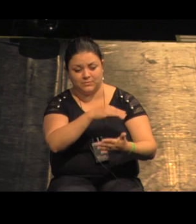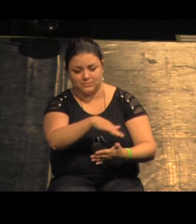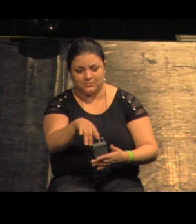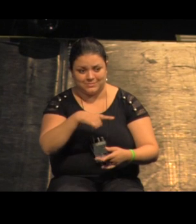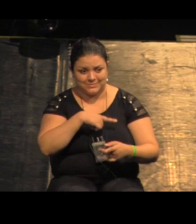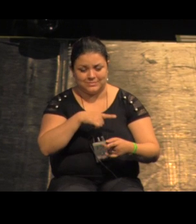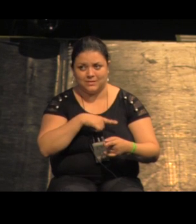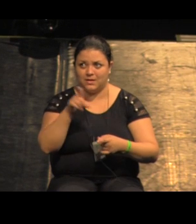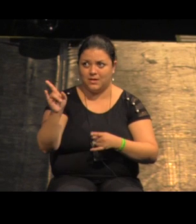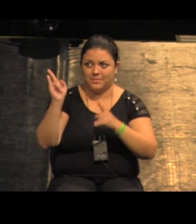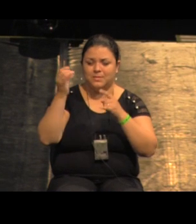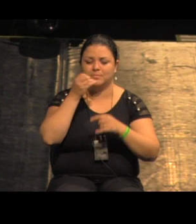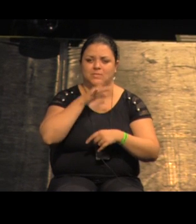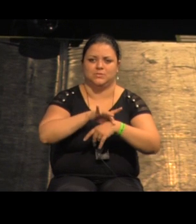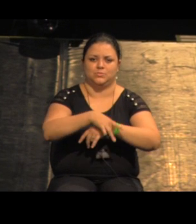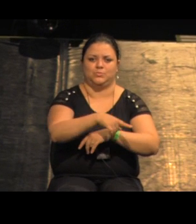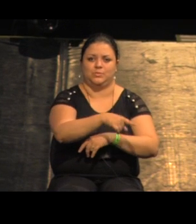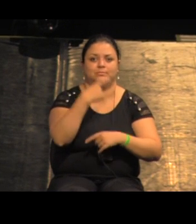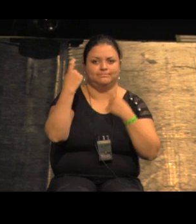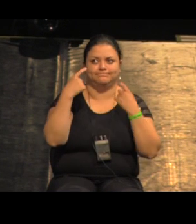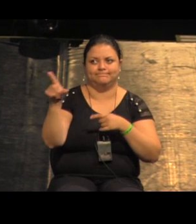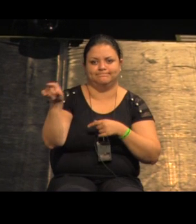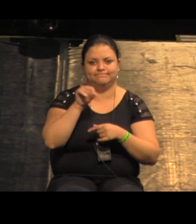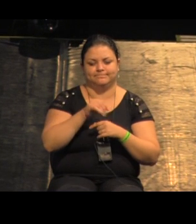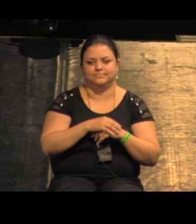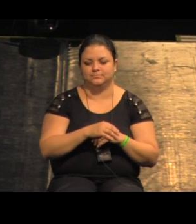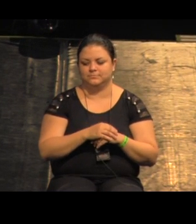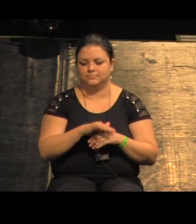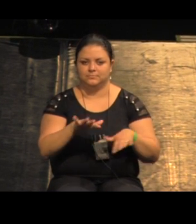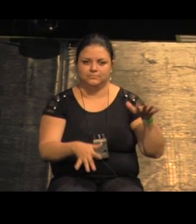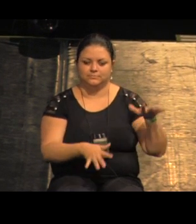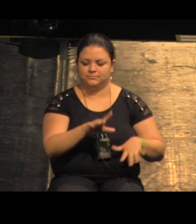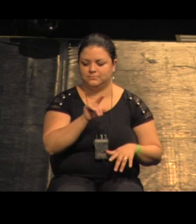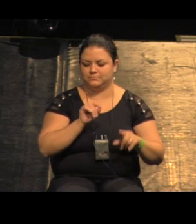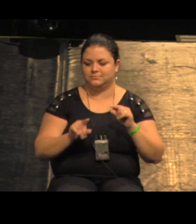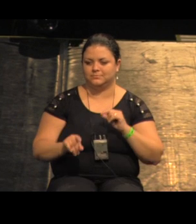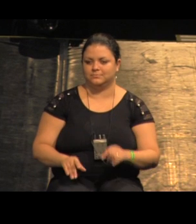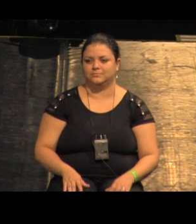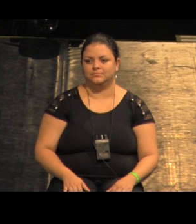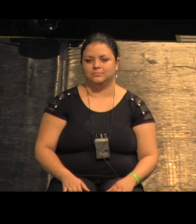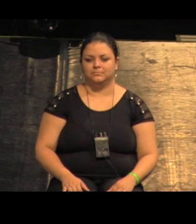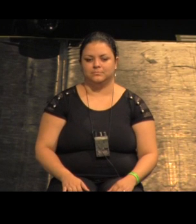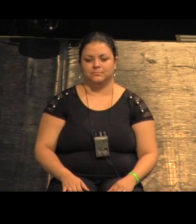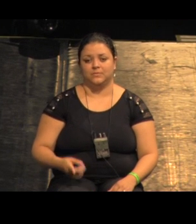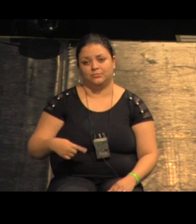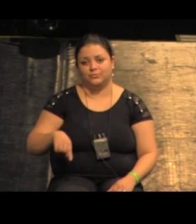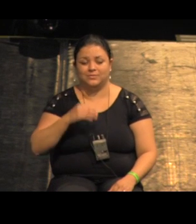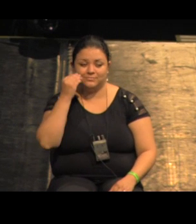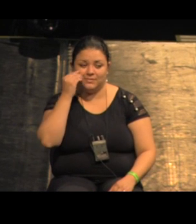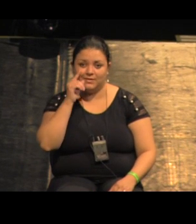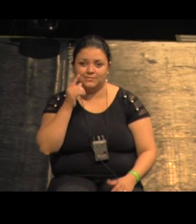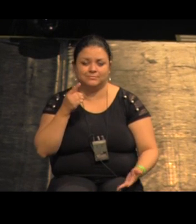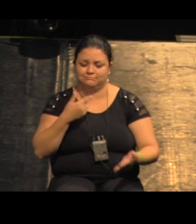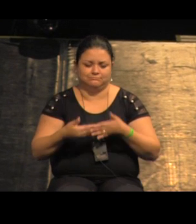mas isso muita coisa dialogada algumas coisas a gente se arrisca